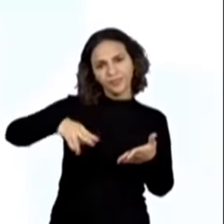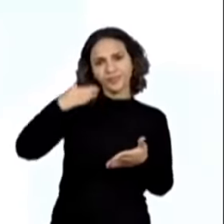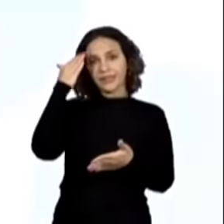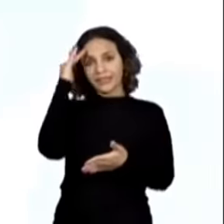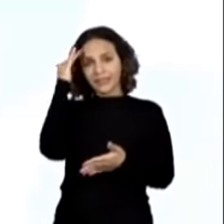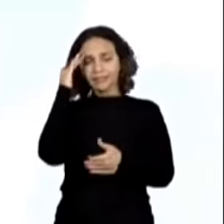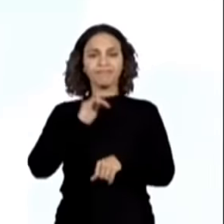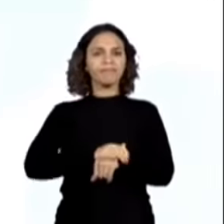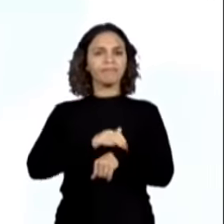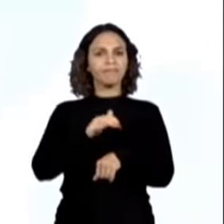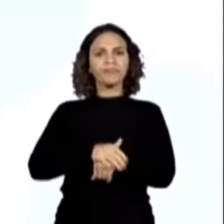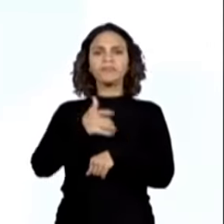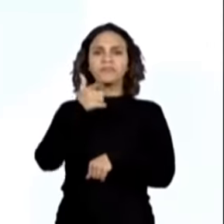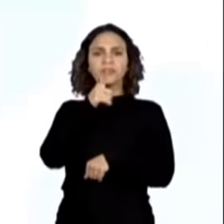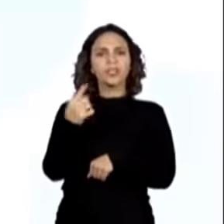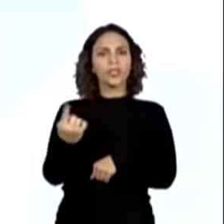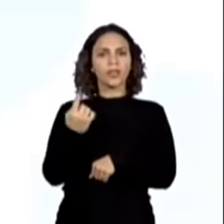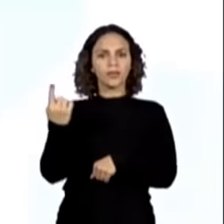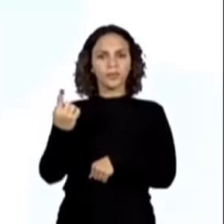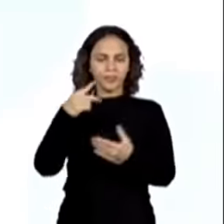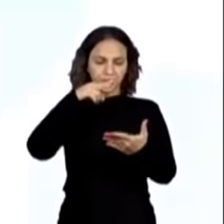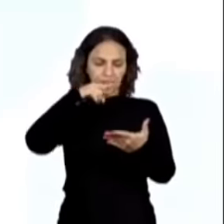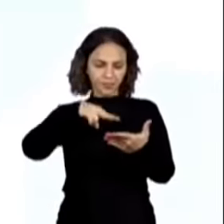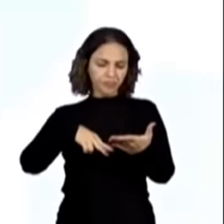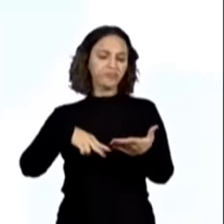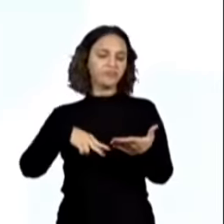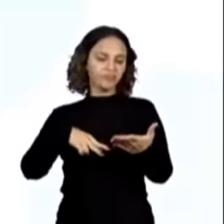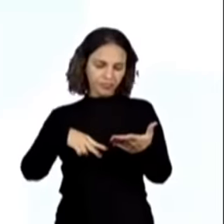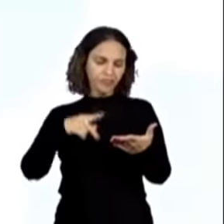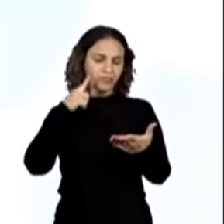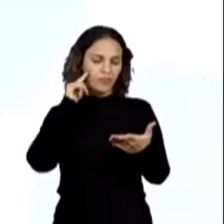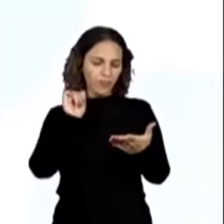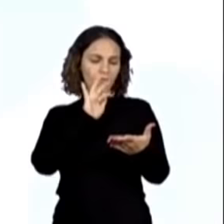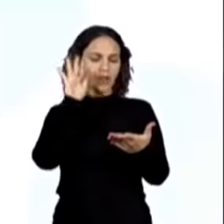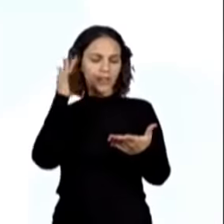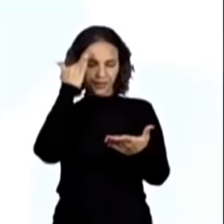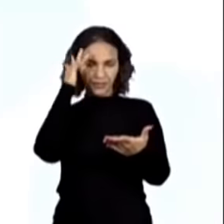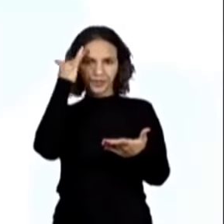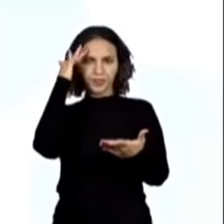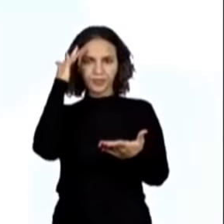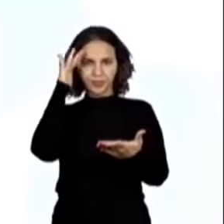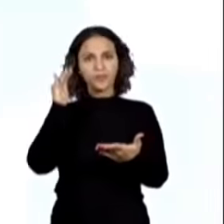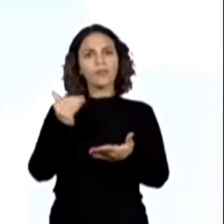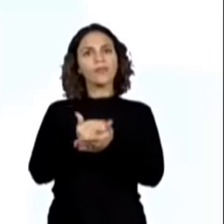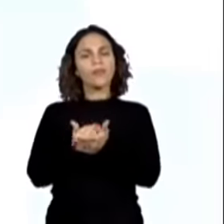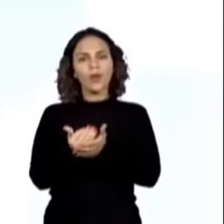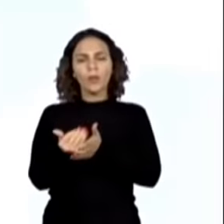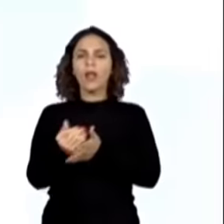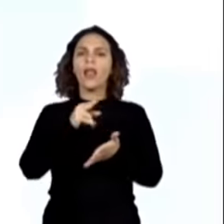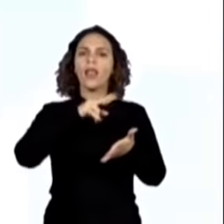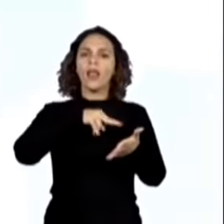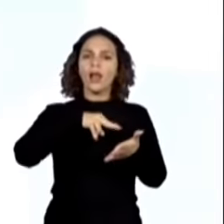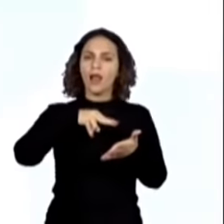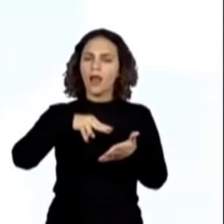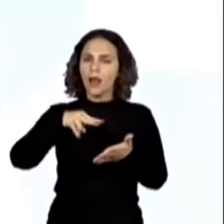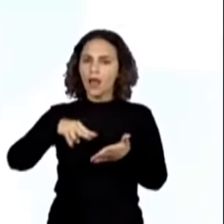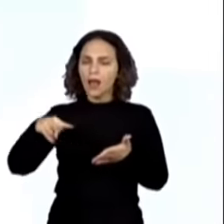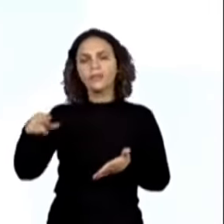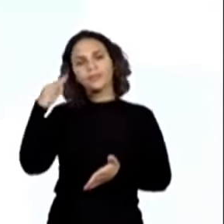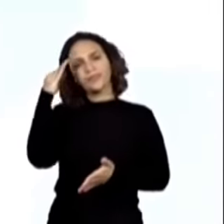autonomia. É o que nós iremos começar a trabalhar, é a leitura mesmo, a